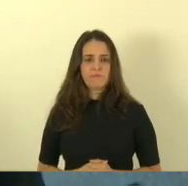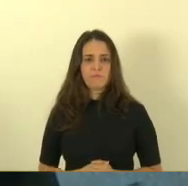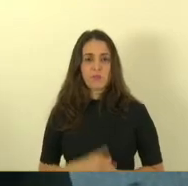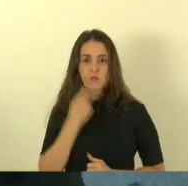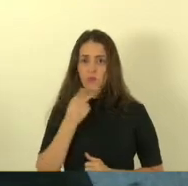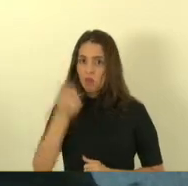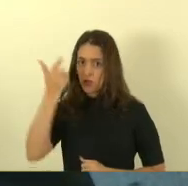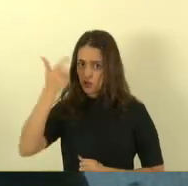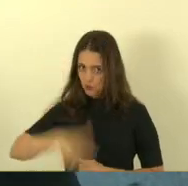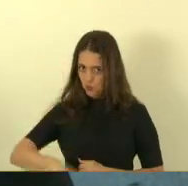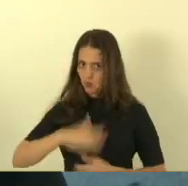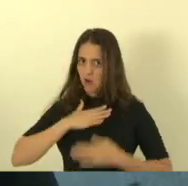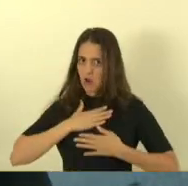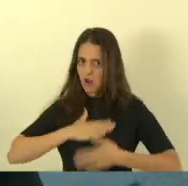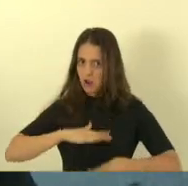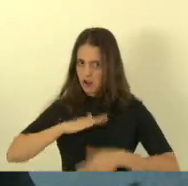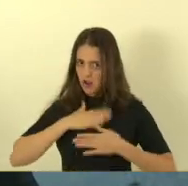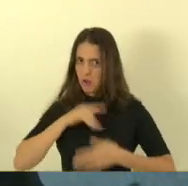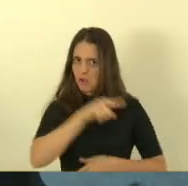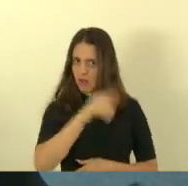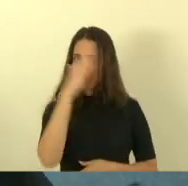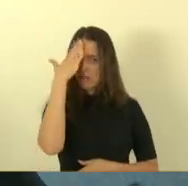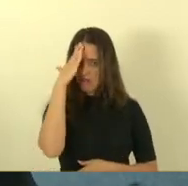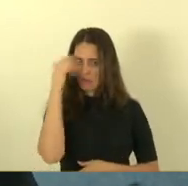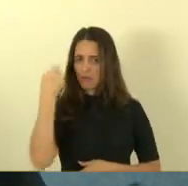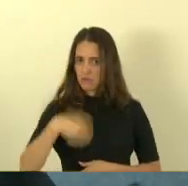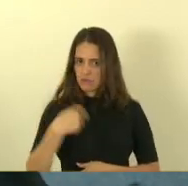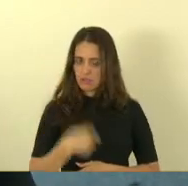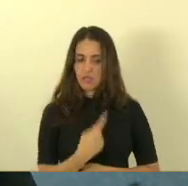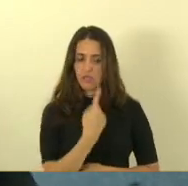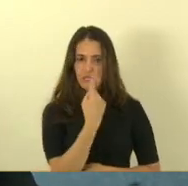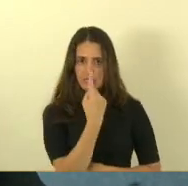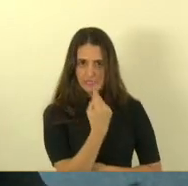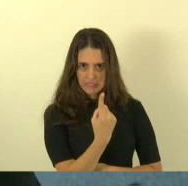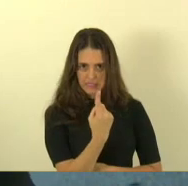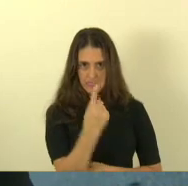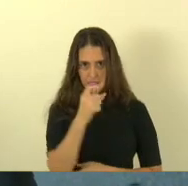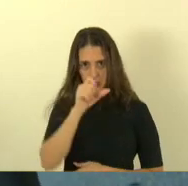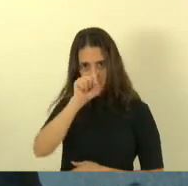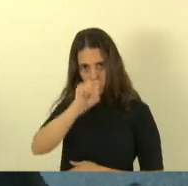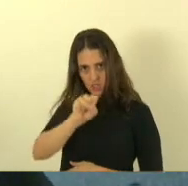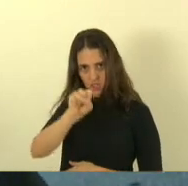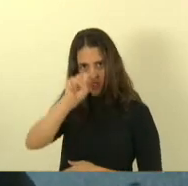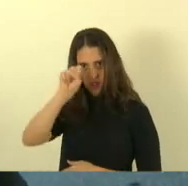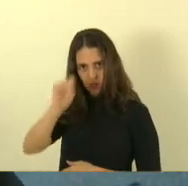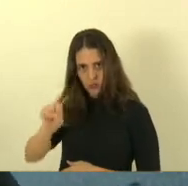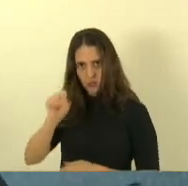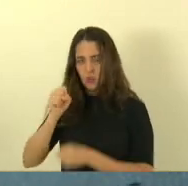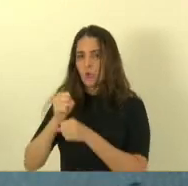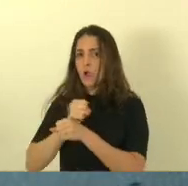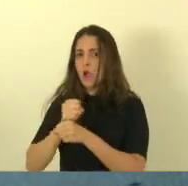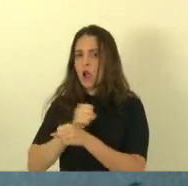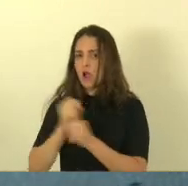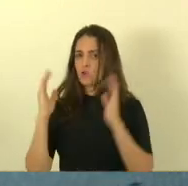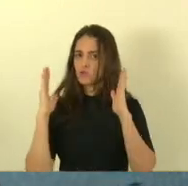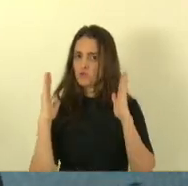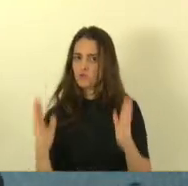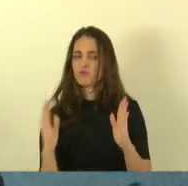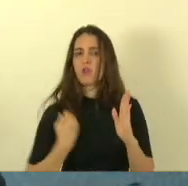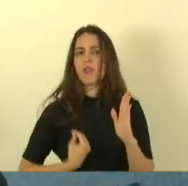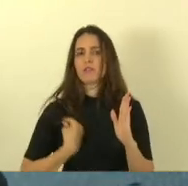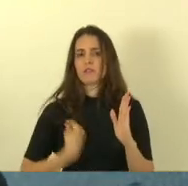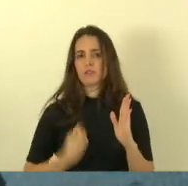repetir pausadamente para entender 188 anos que a instituição polícia militar existe